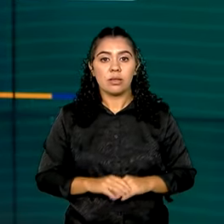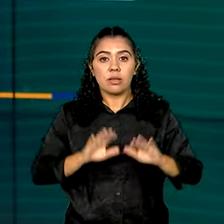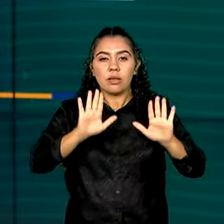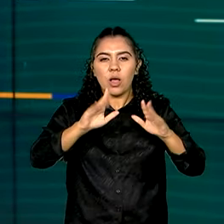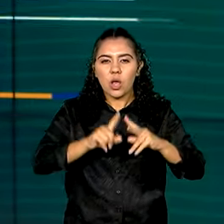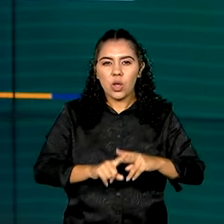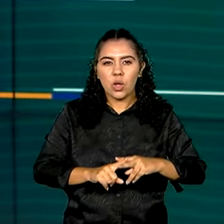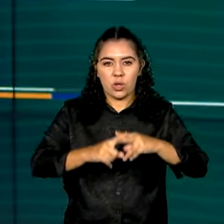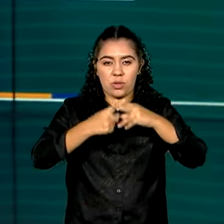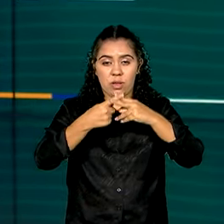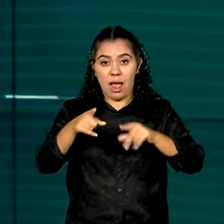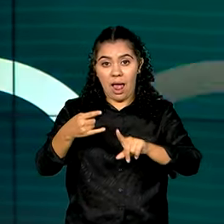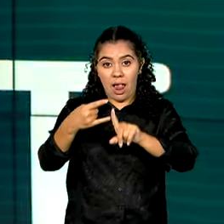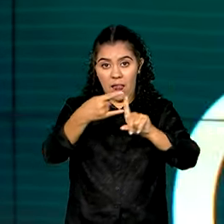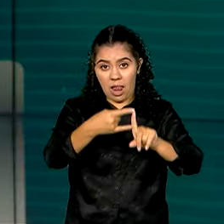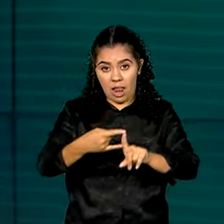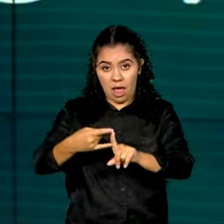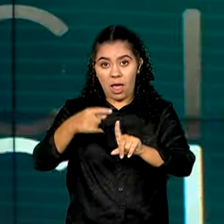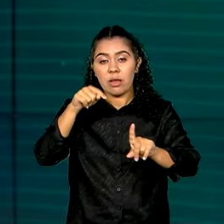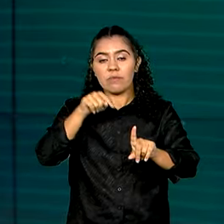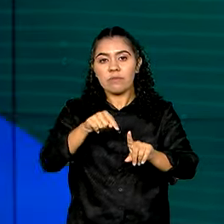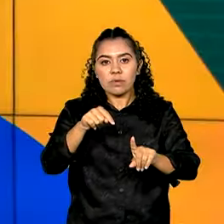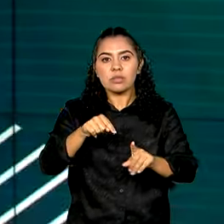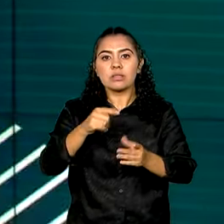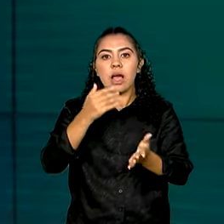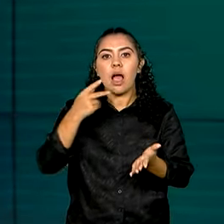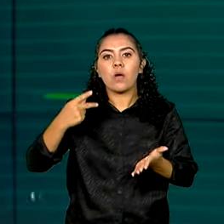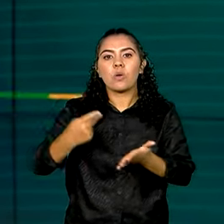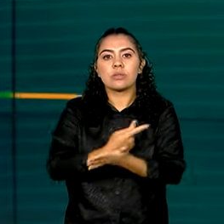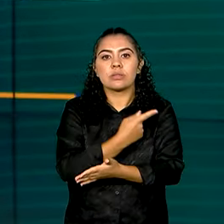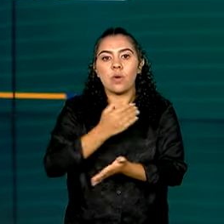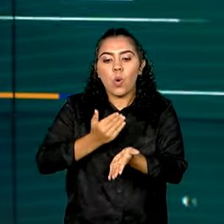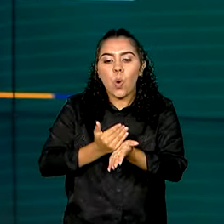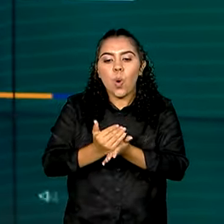correção, esta live ocorreu no início do mês e não hoje, como nós anunciamos.